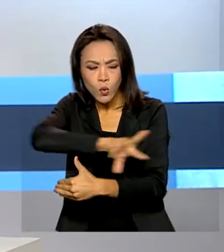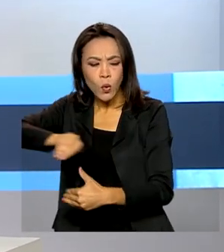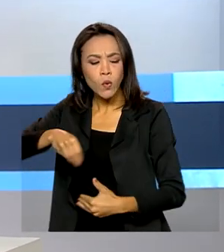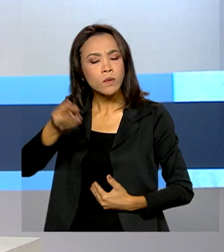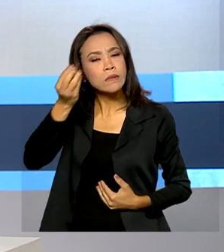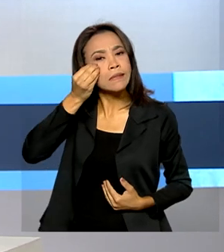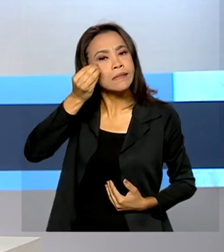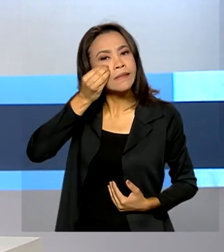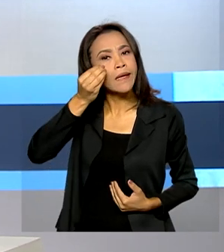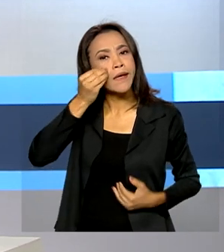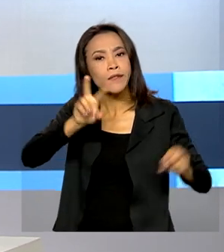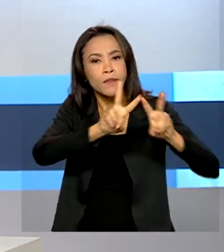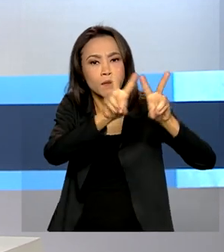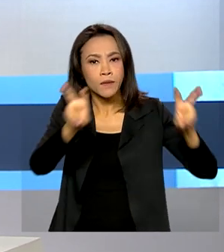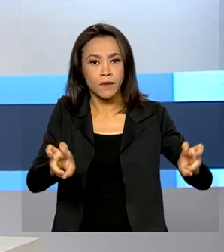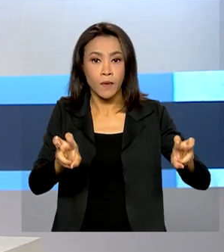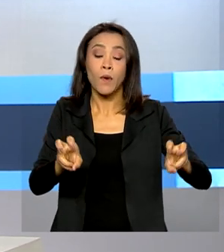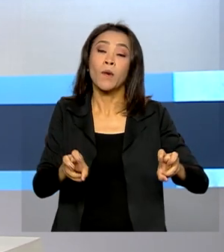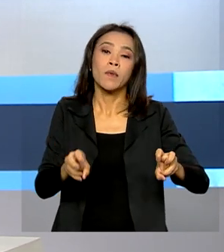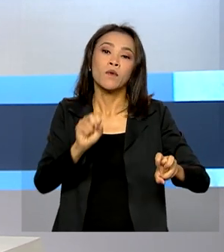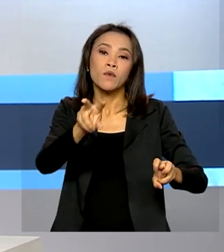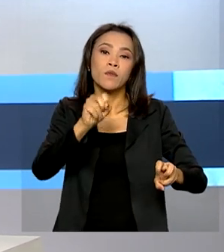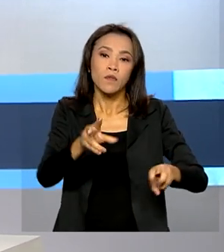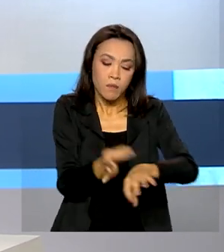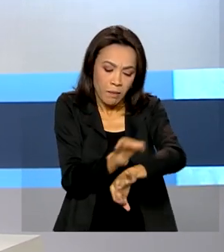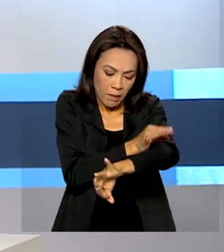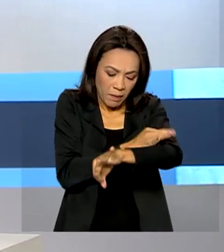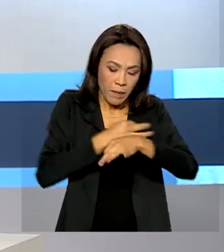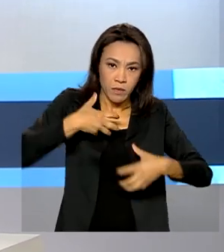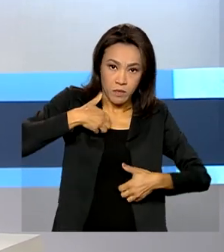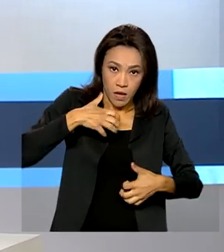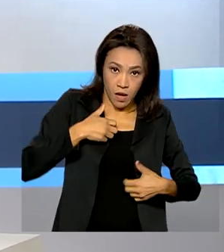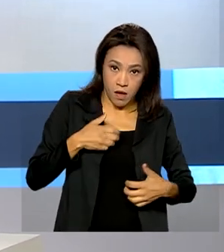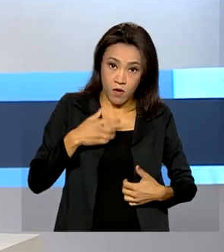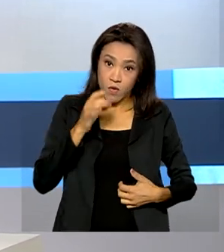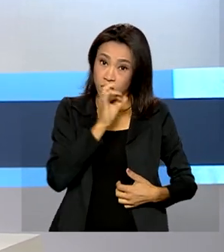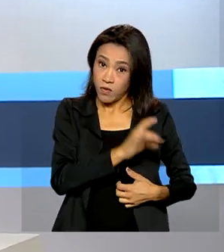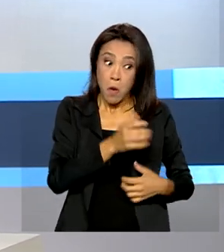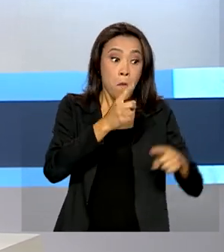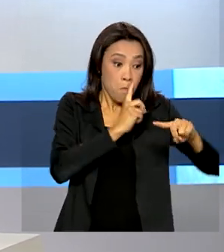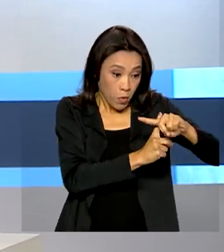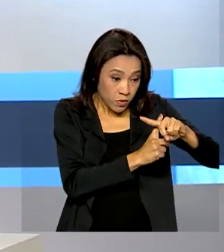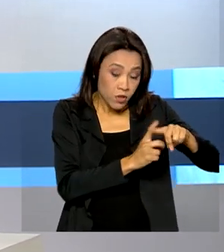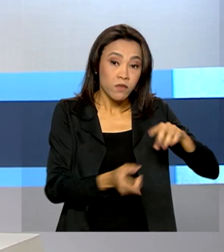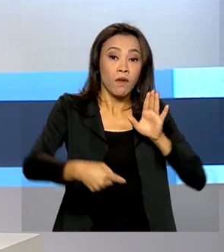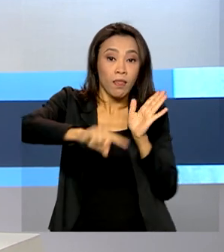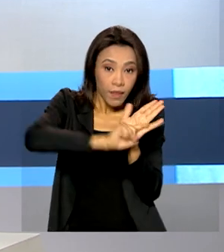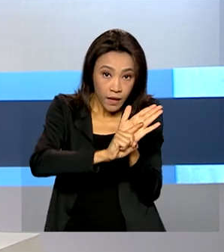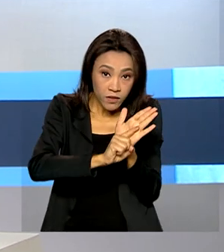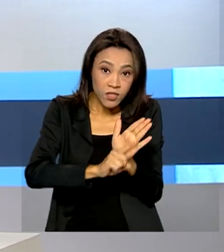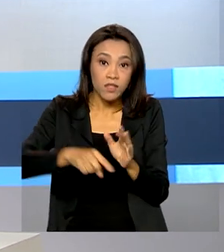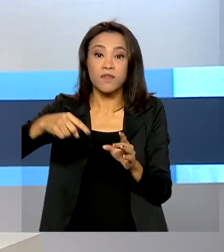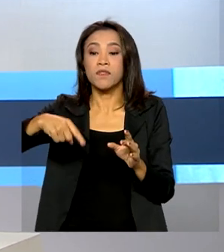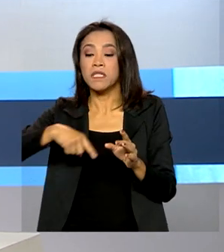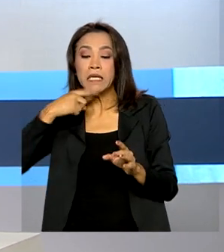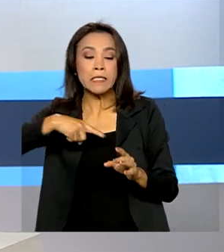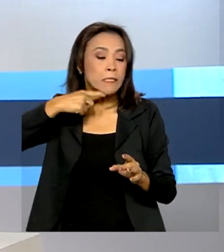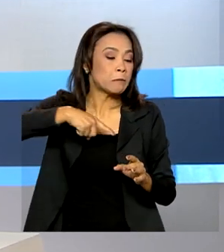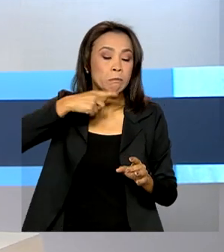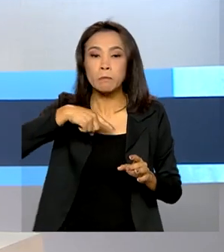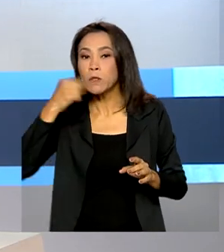da varíola dos macacos, a monkeypox. Não só os positivos, mas também os negativos e os